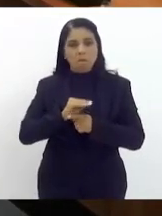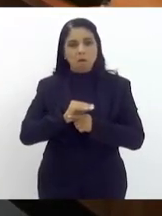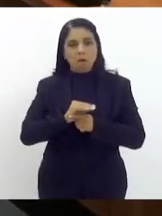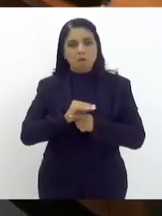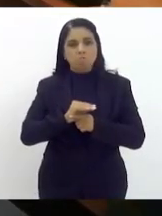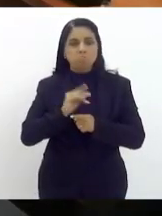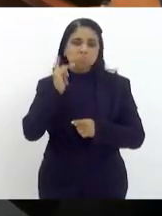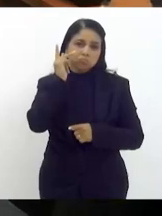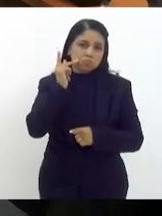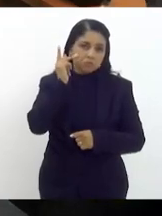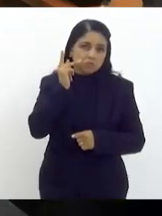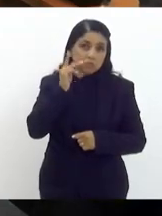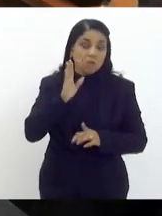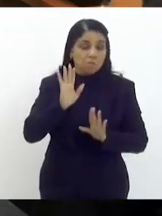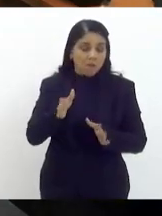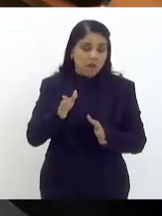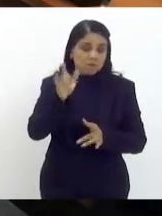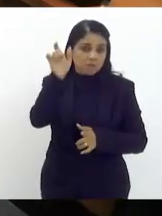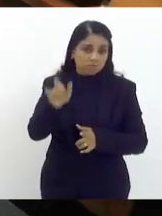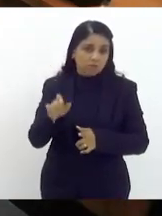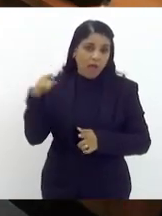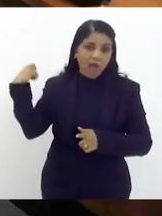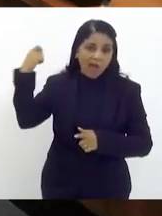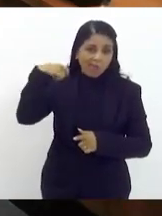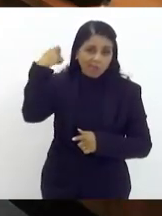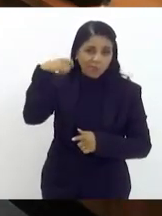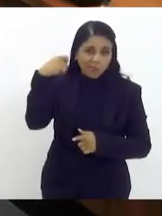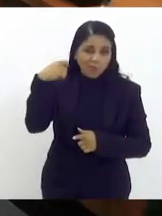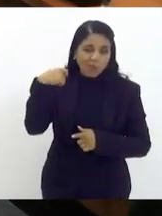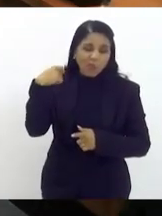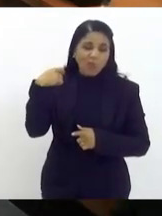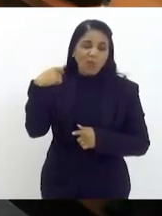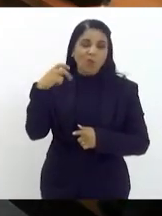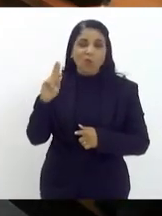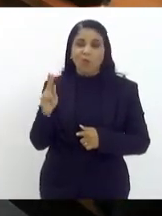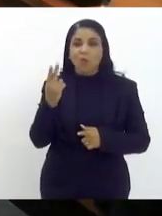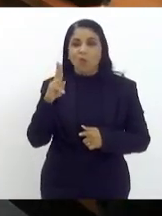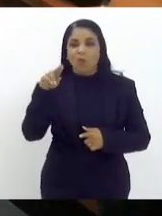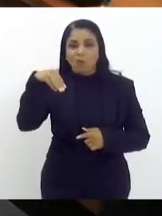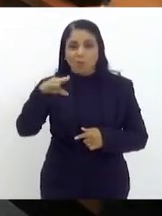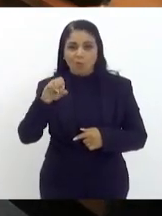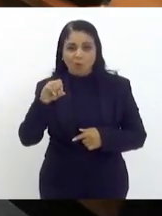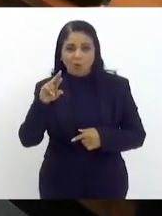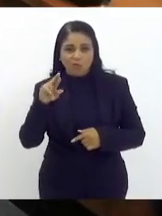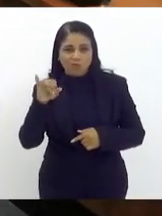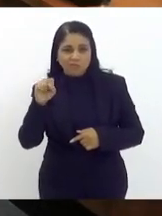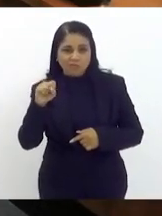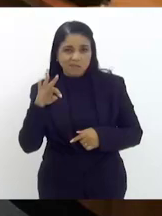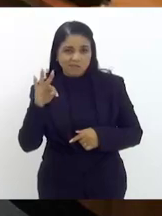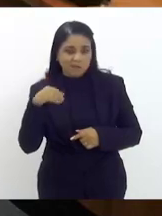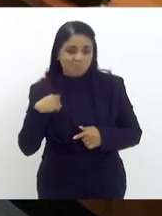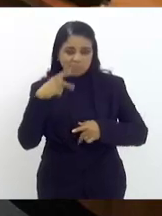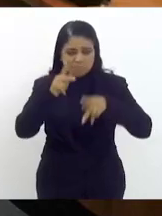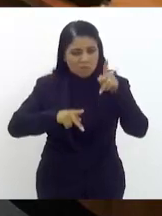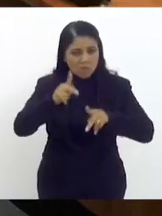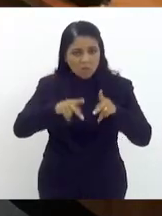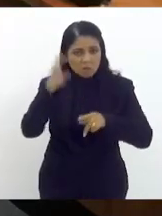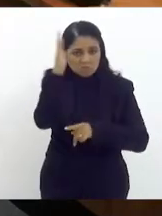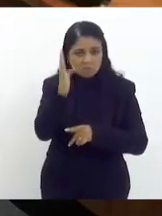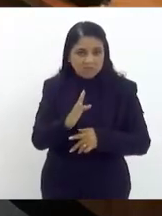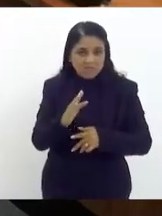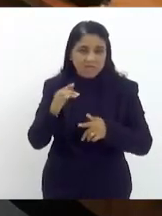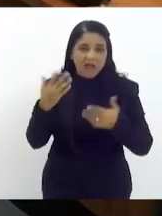mas é um humorista que levou alegria para milhões de brasileiros estava outro dia aqui vossa excelência o trouxe aqui